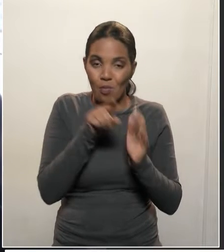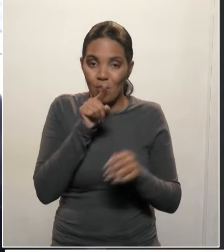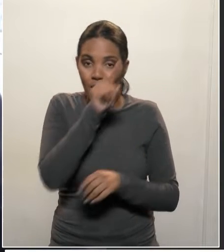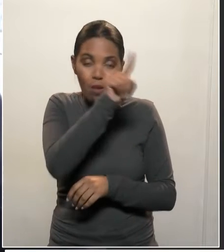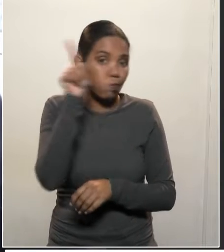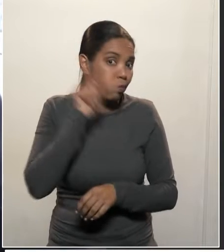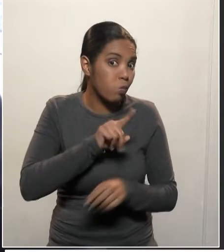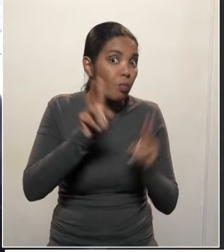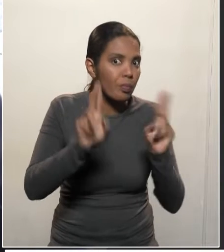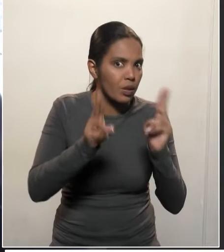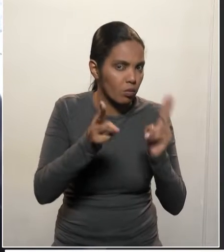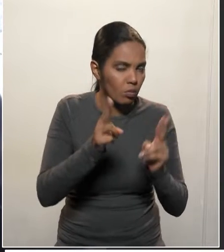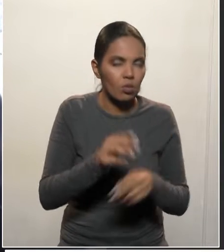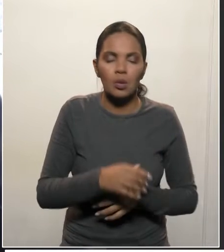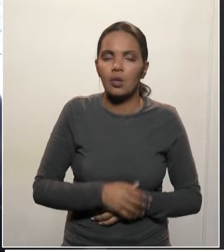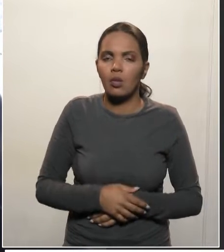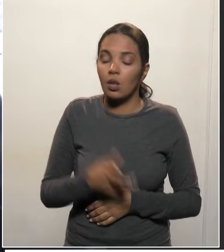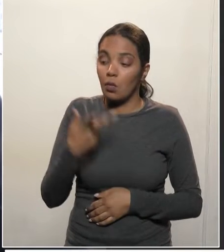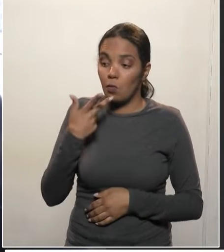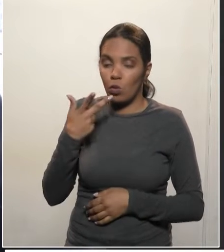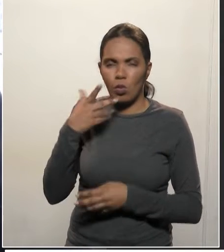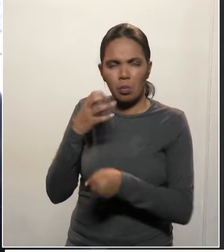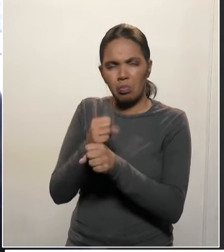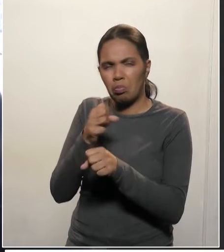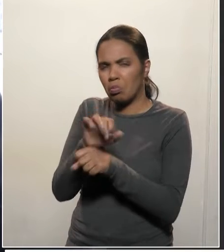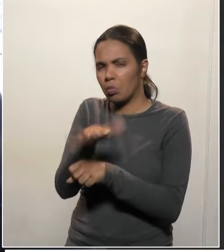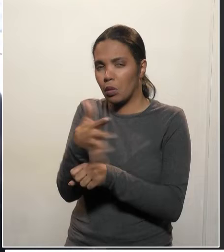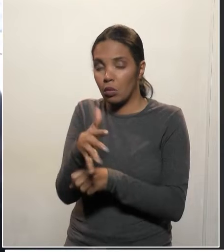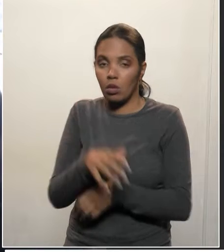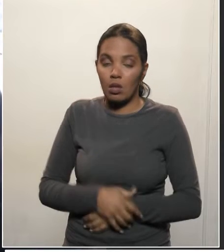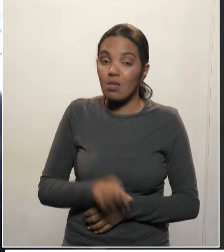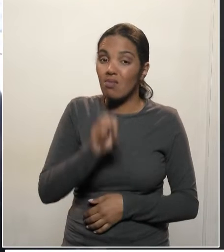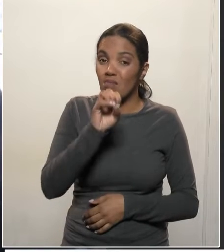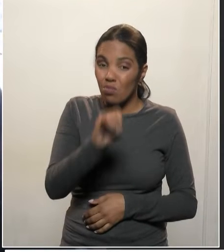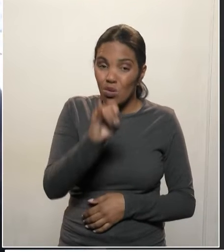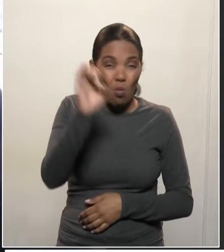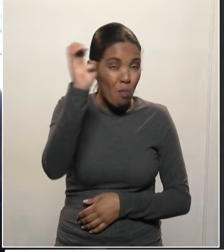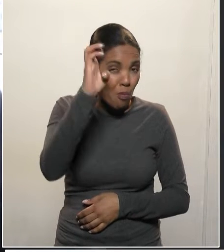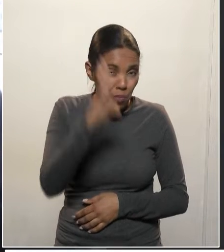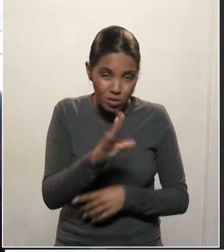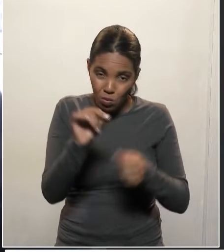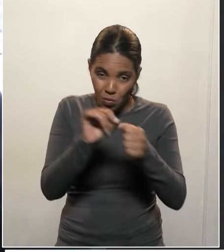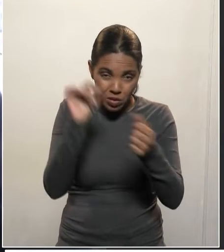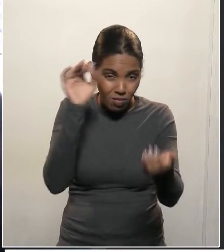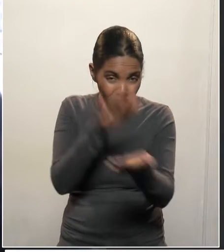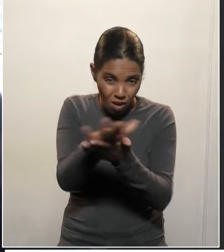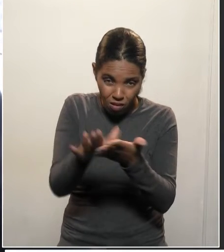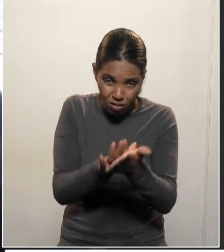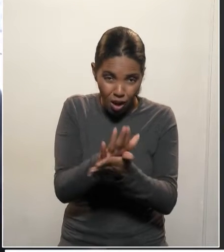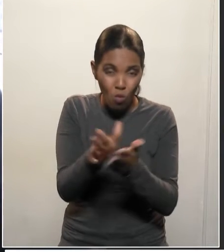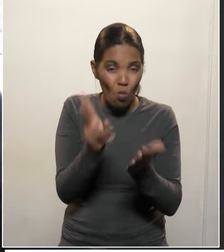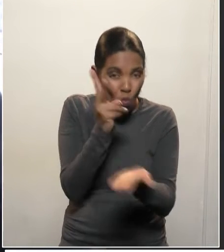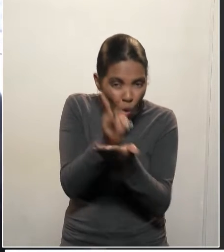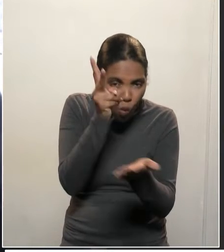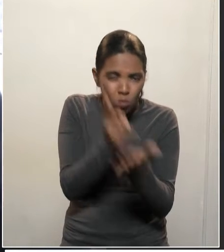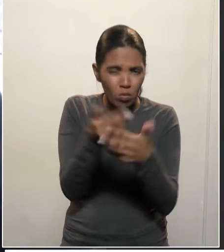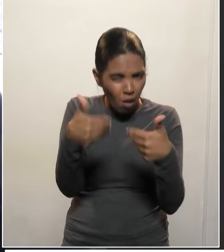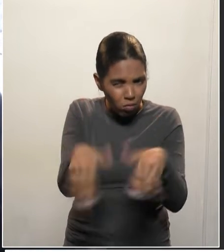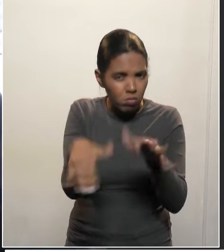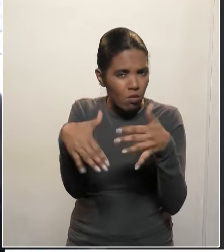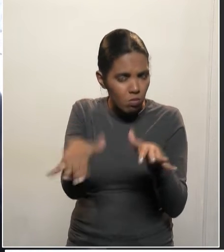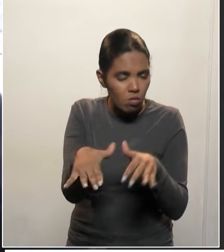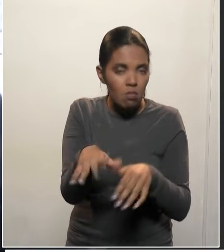fez para os Estados Unidos, que, se o Brasil não tomar as medidas necessárias, o número